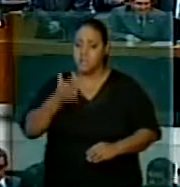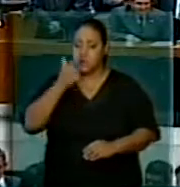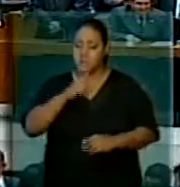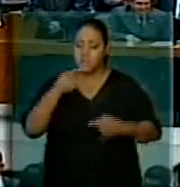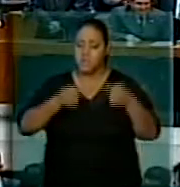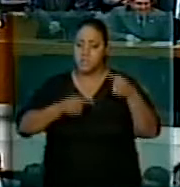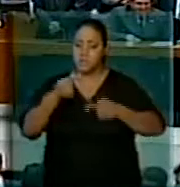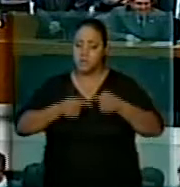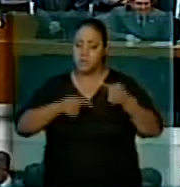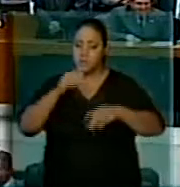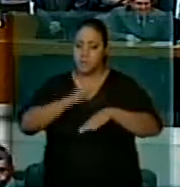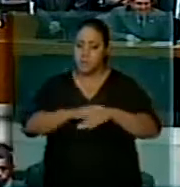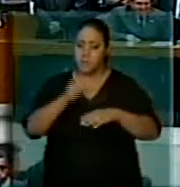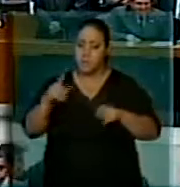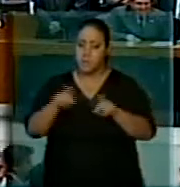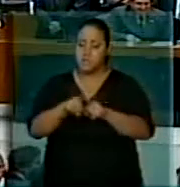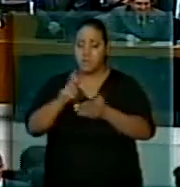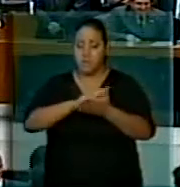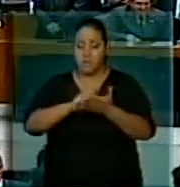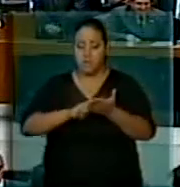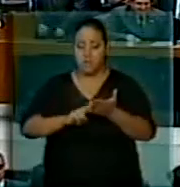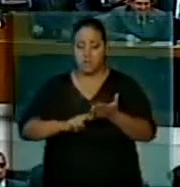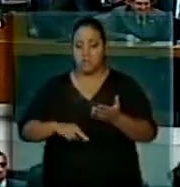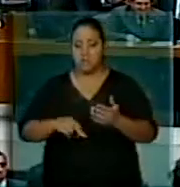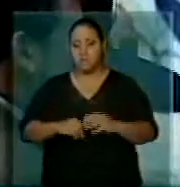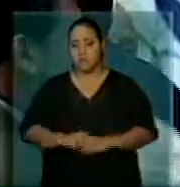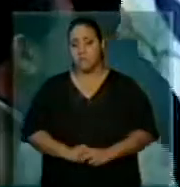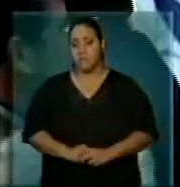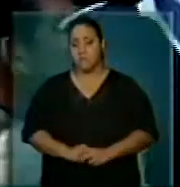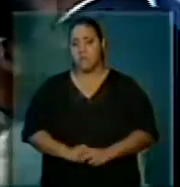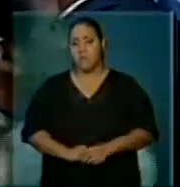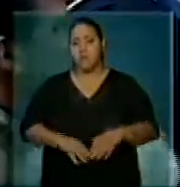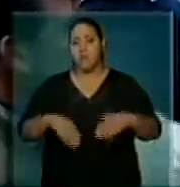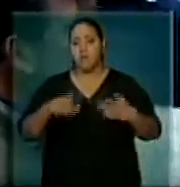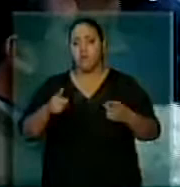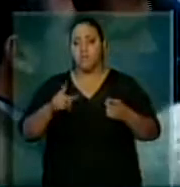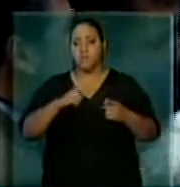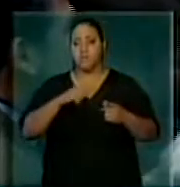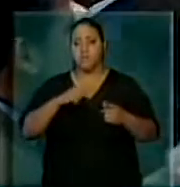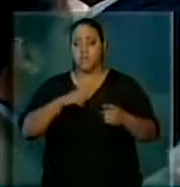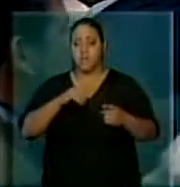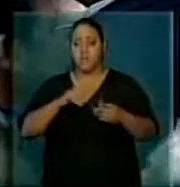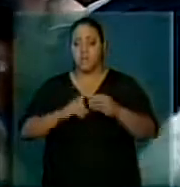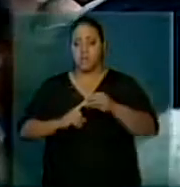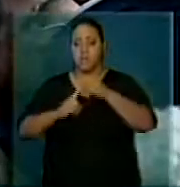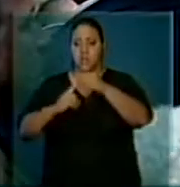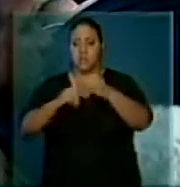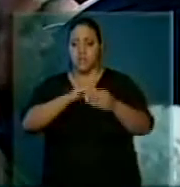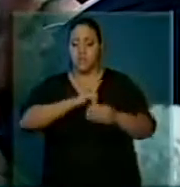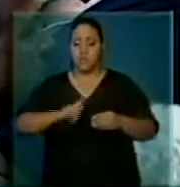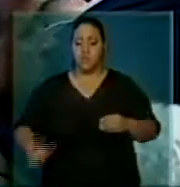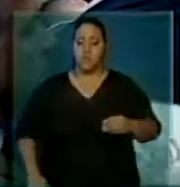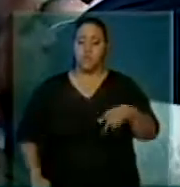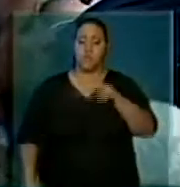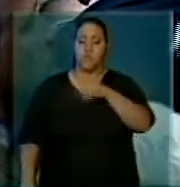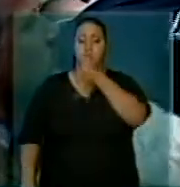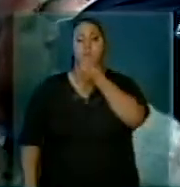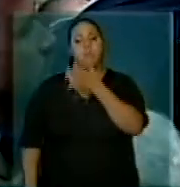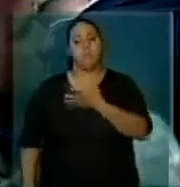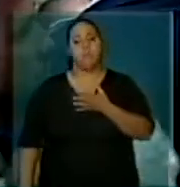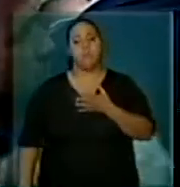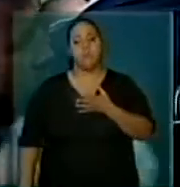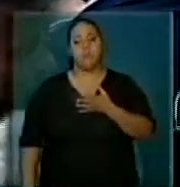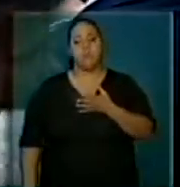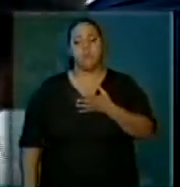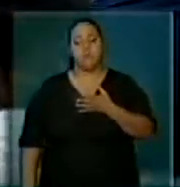e aprofundar a redação dessa pergunta. Então a ponderação que o seu livro do governo fez, senhor presidente, ela é muito boa e colocada em